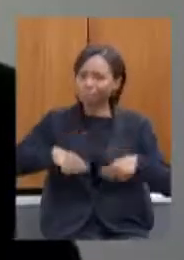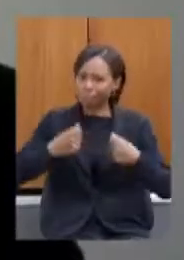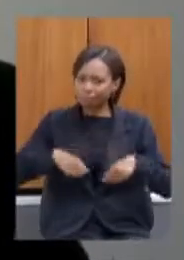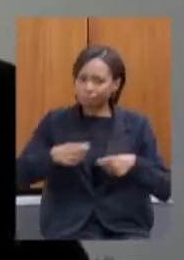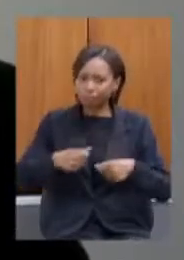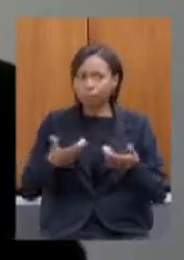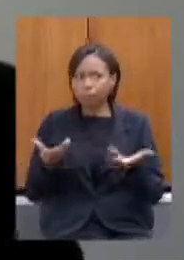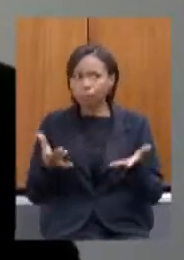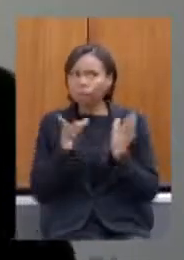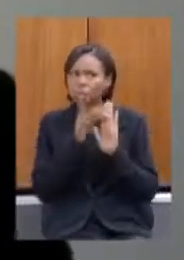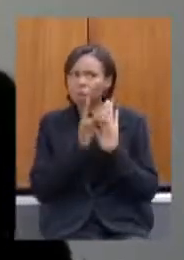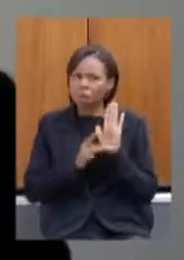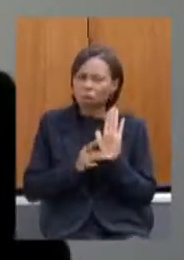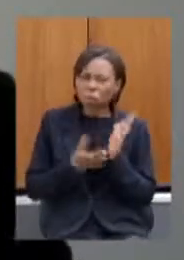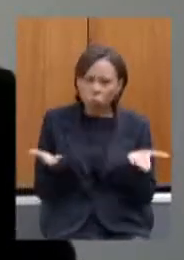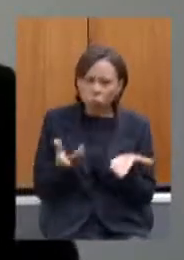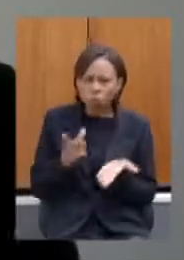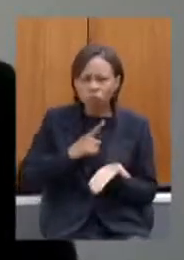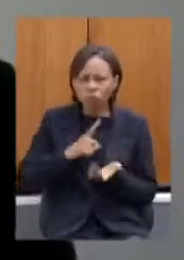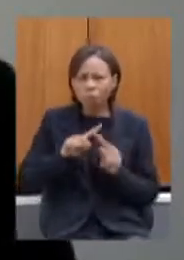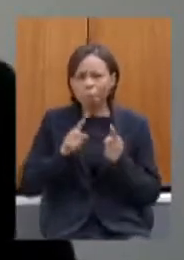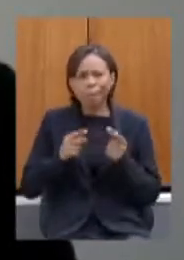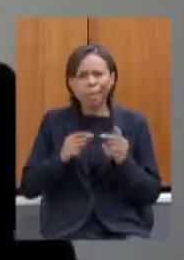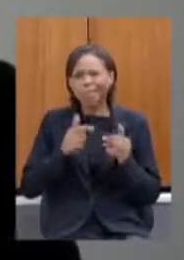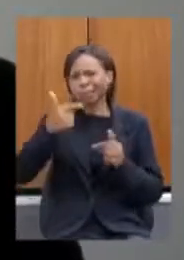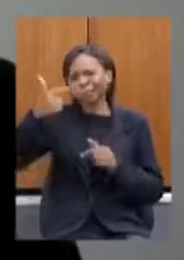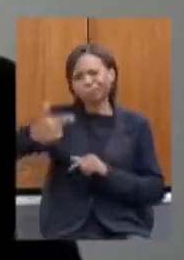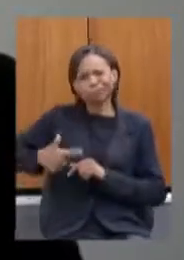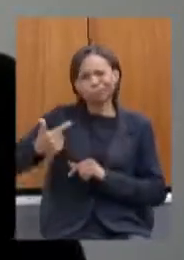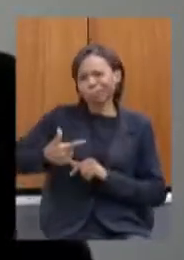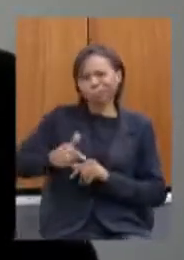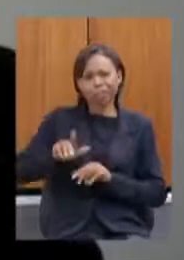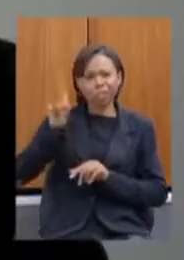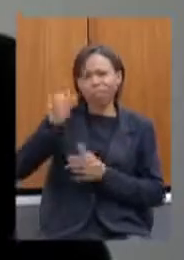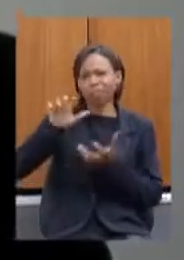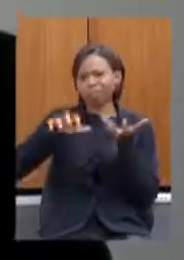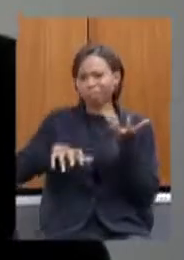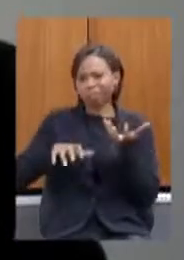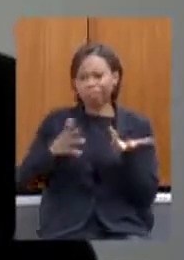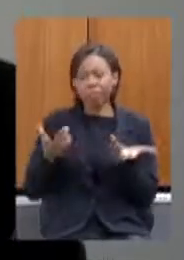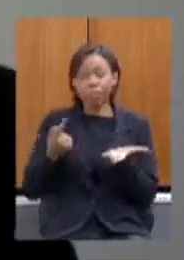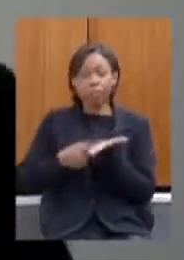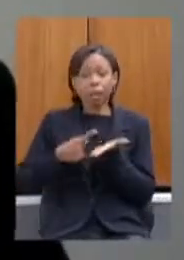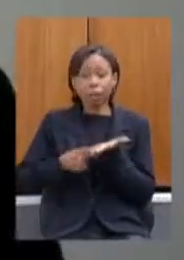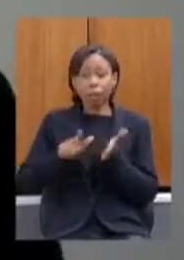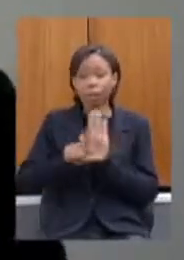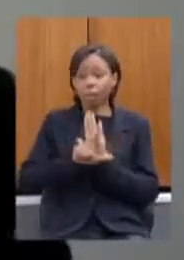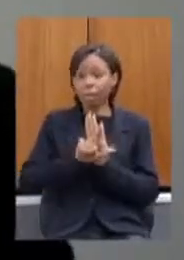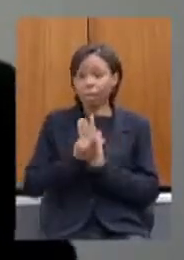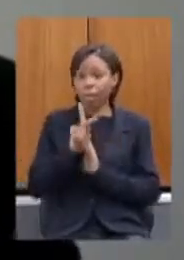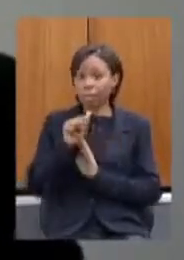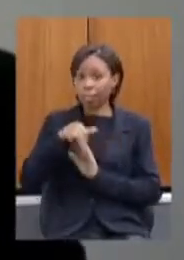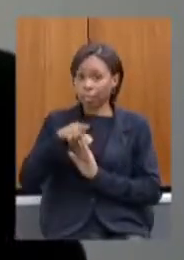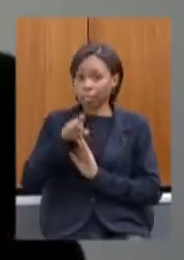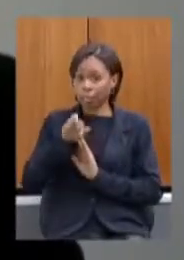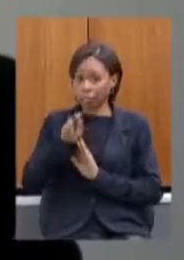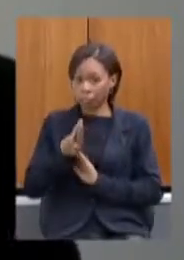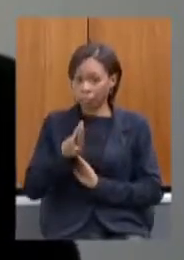existe mas ela ficou em segundo plano no congresso nacional dependemos dele o acordo da lei Candir eu